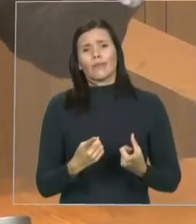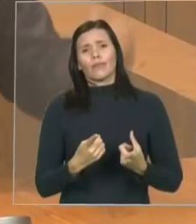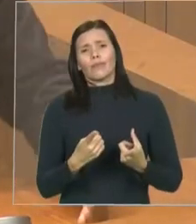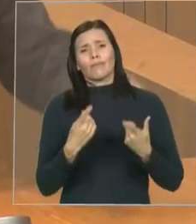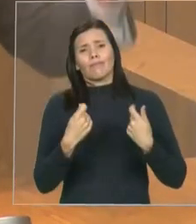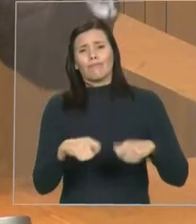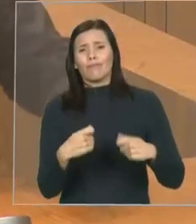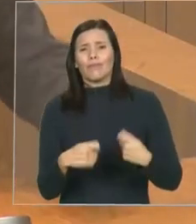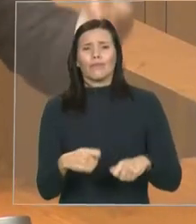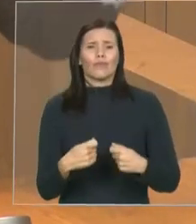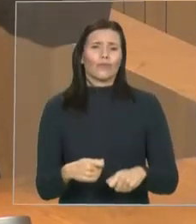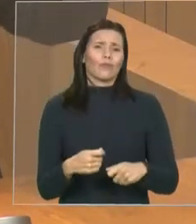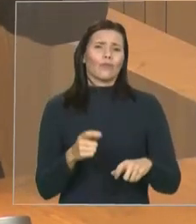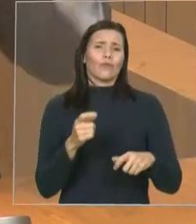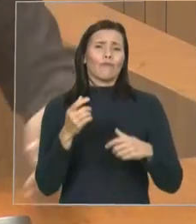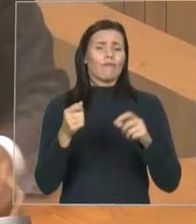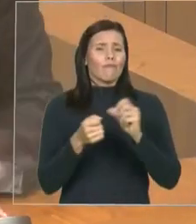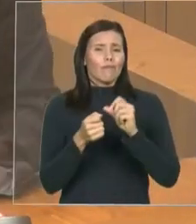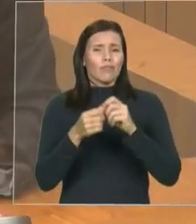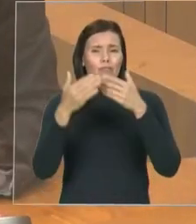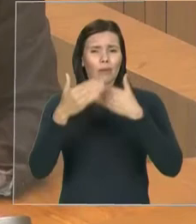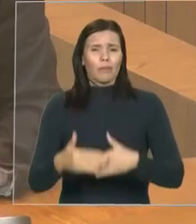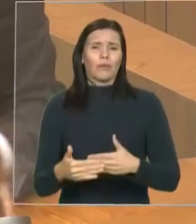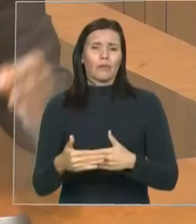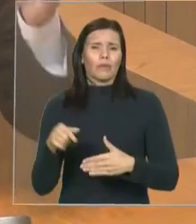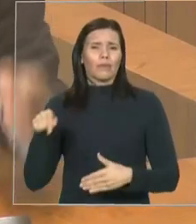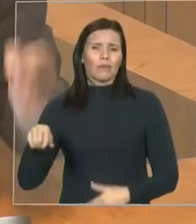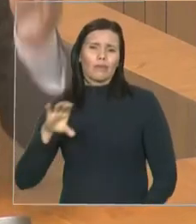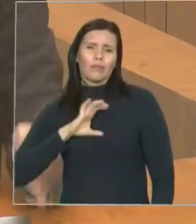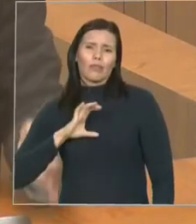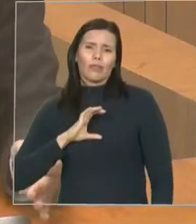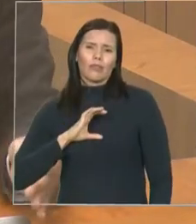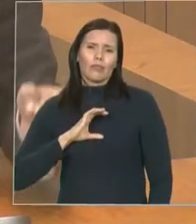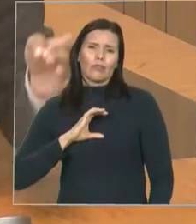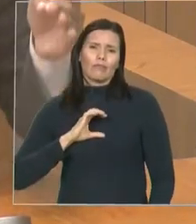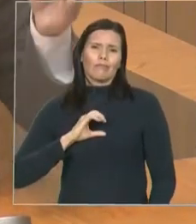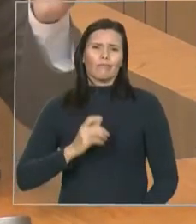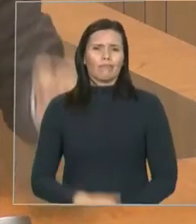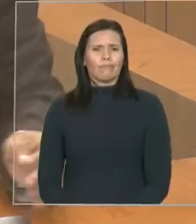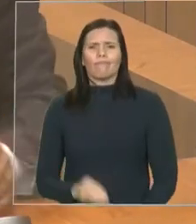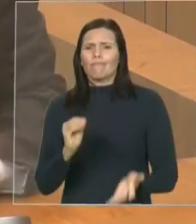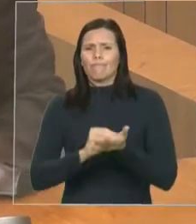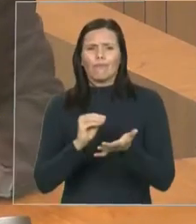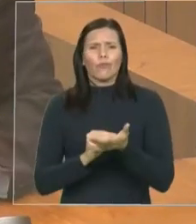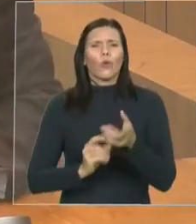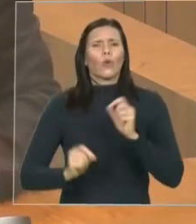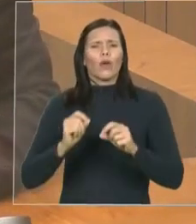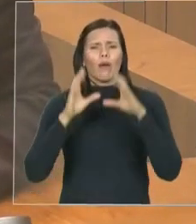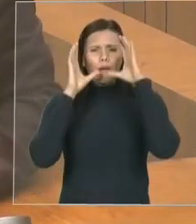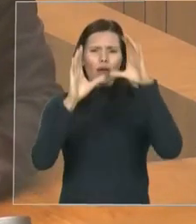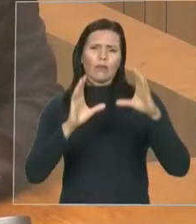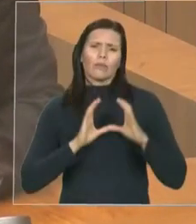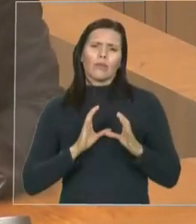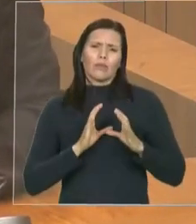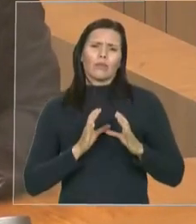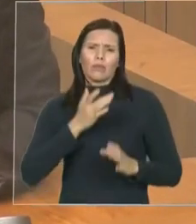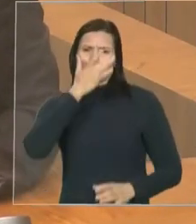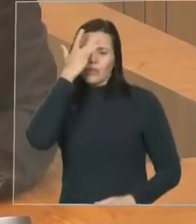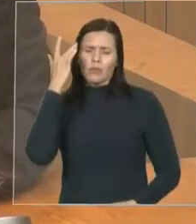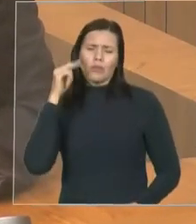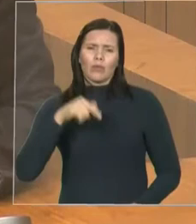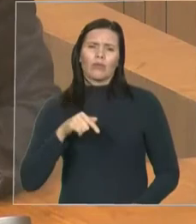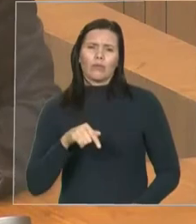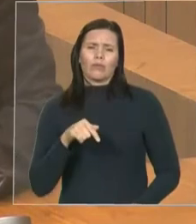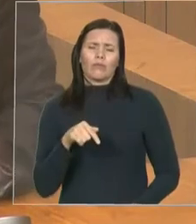Total desrespeito com a população do Estado do Maranhão. Total desrespeito com os Ludovicenses. E eu quero só